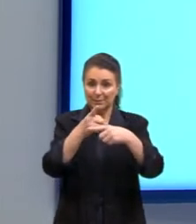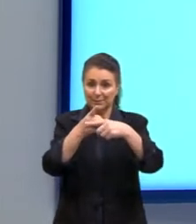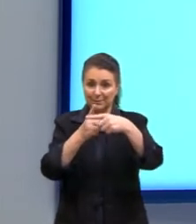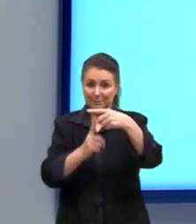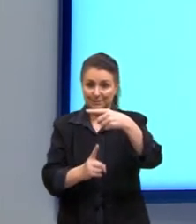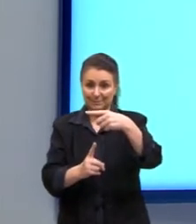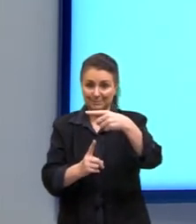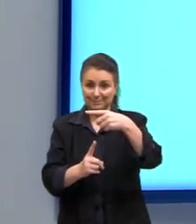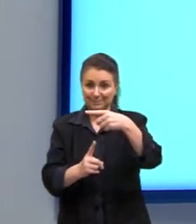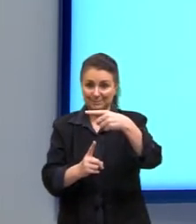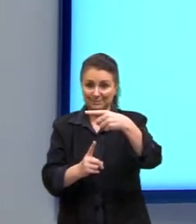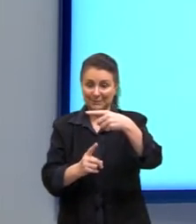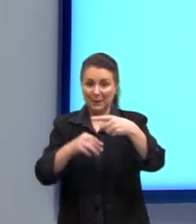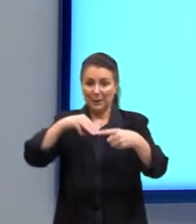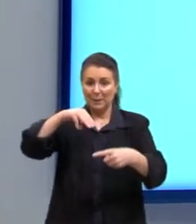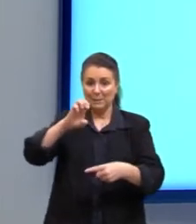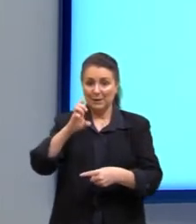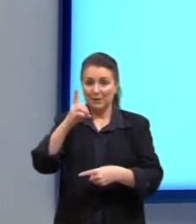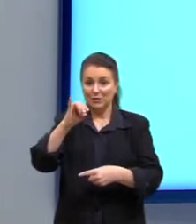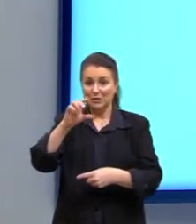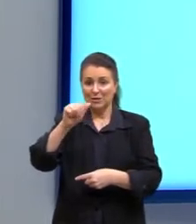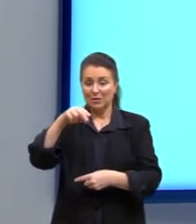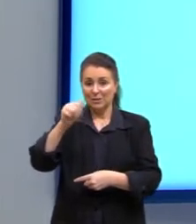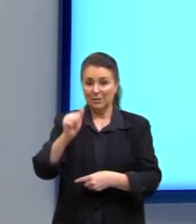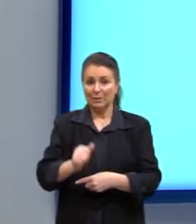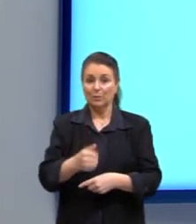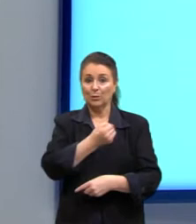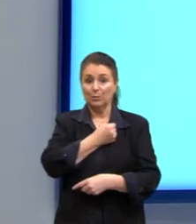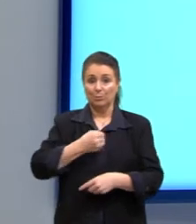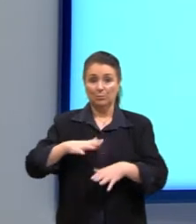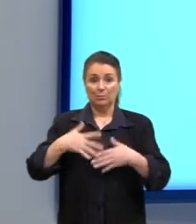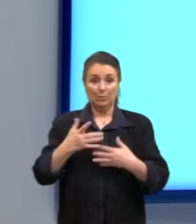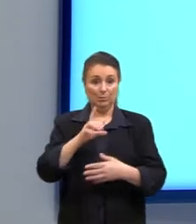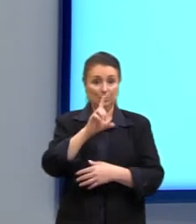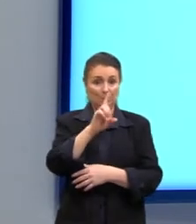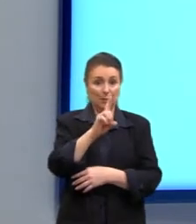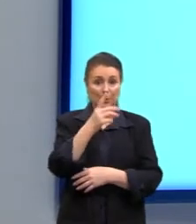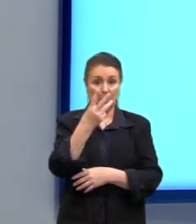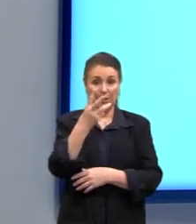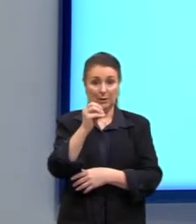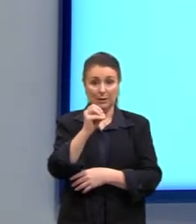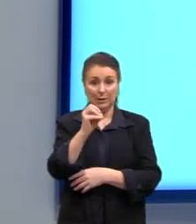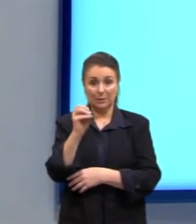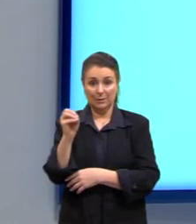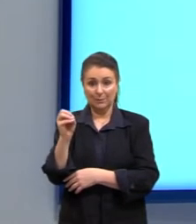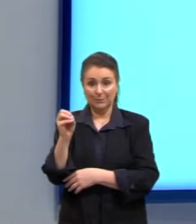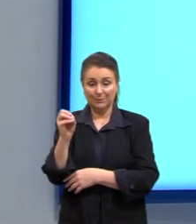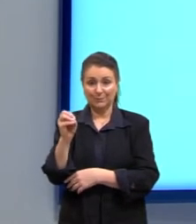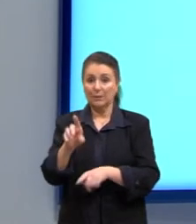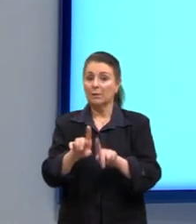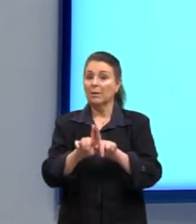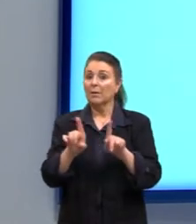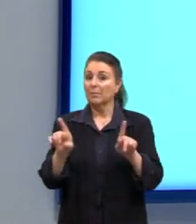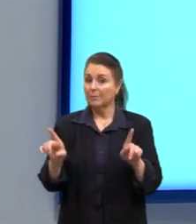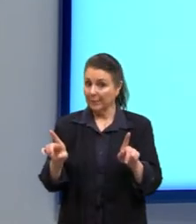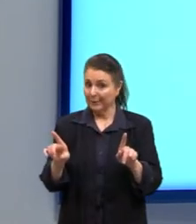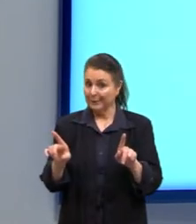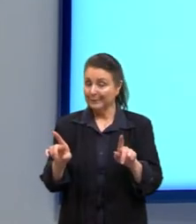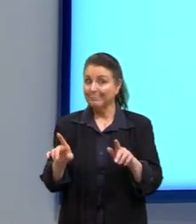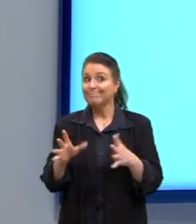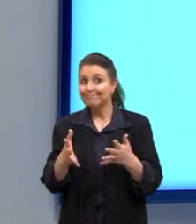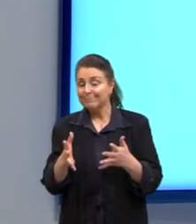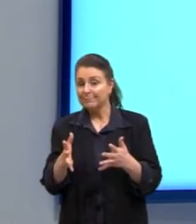mediana. Nesse caso aqui, a mediana era 1.300, no nosso exemplo. Mas, nem sempre vai ser desta